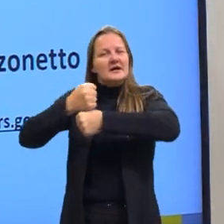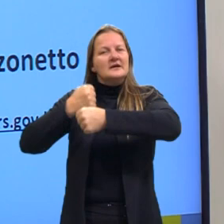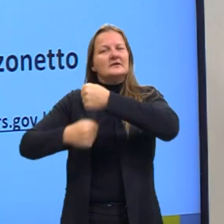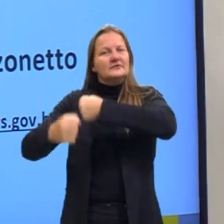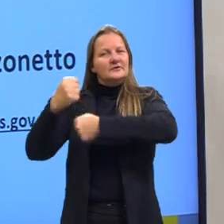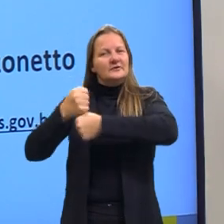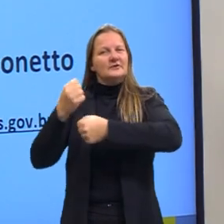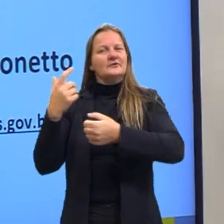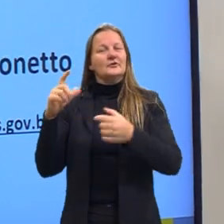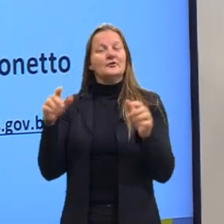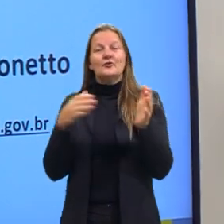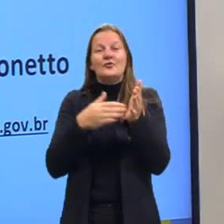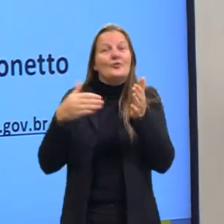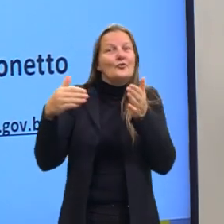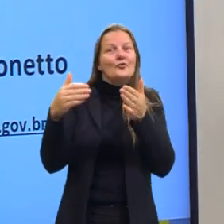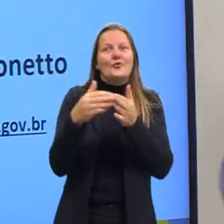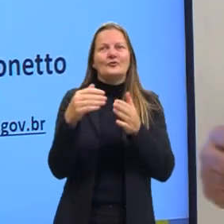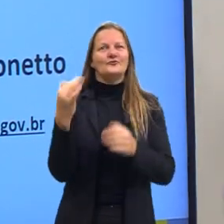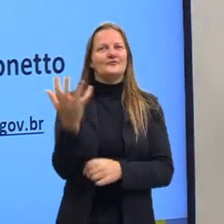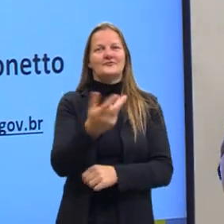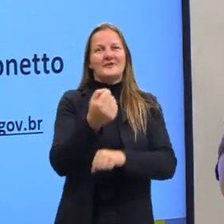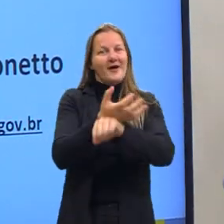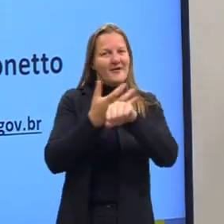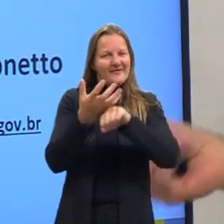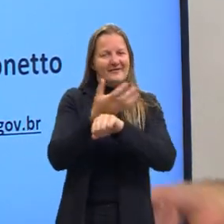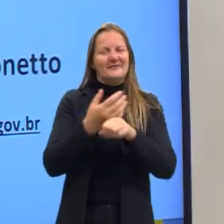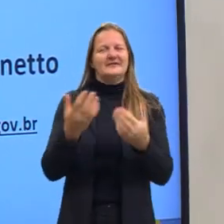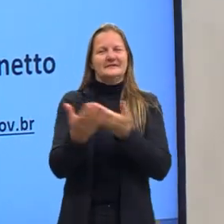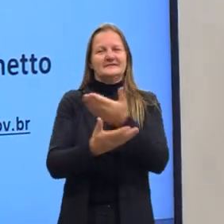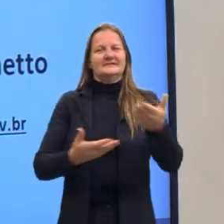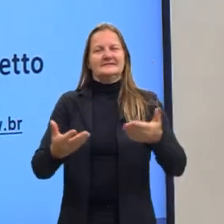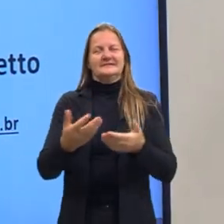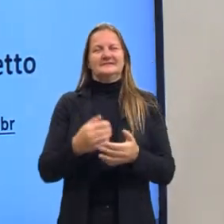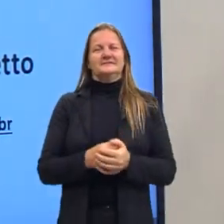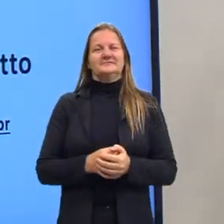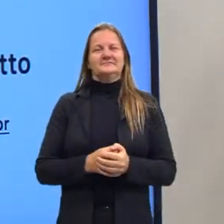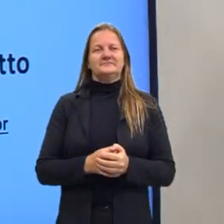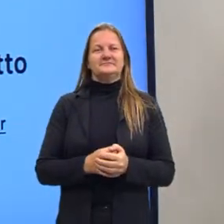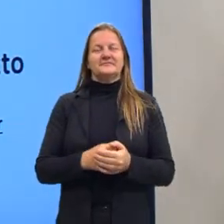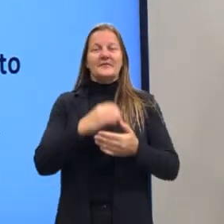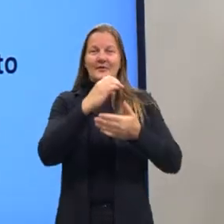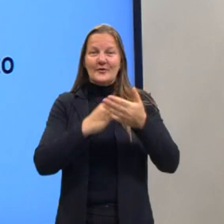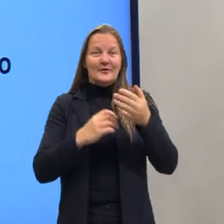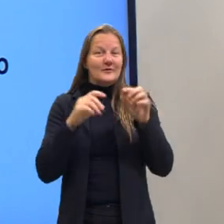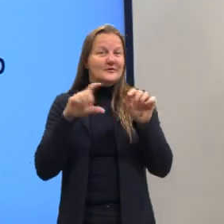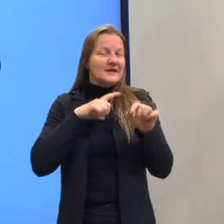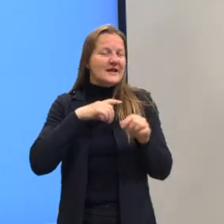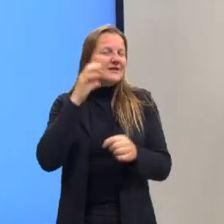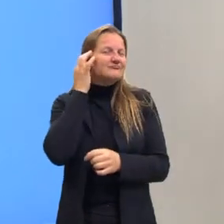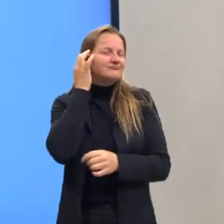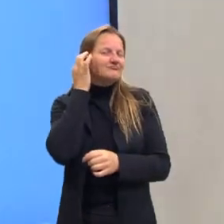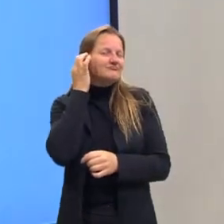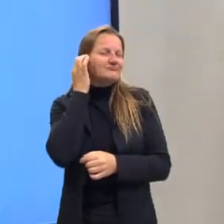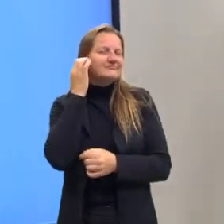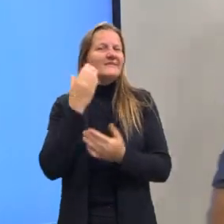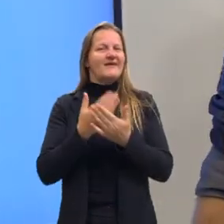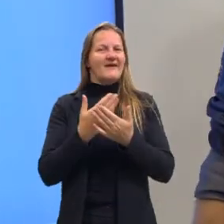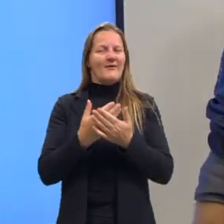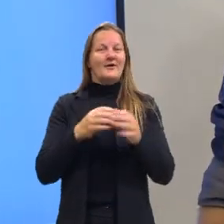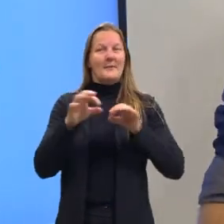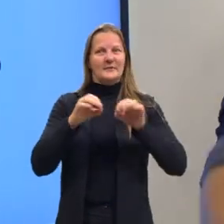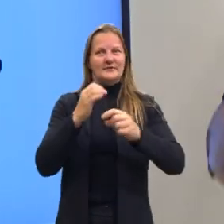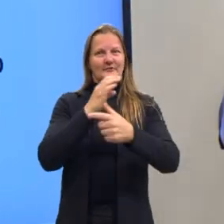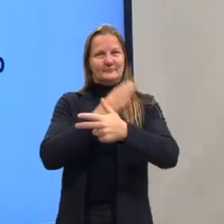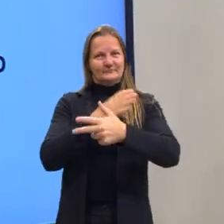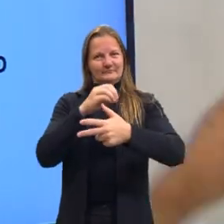e também para você acompanhar todas as aulas dos demais componentes curriculares, excelentes aulas para você desse projeto